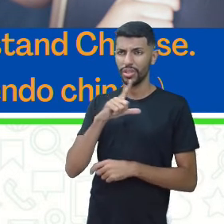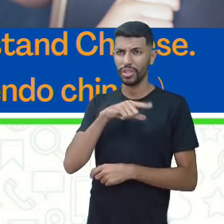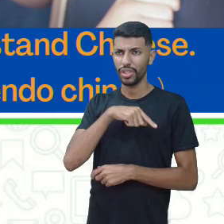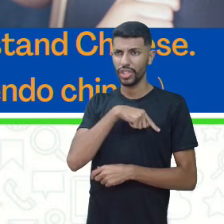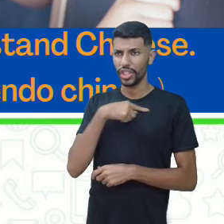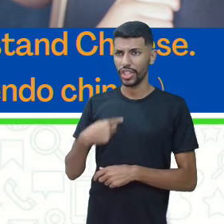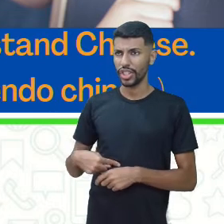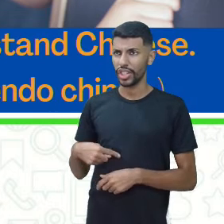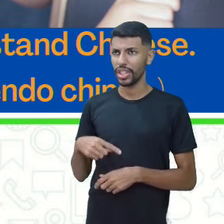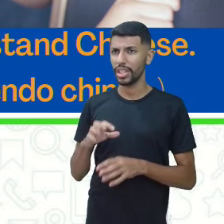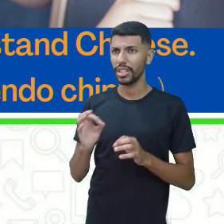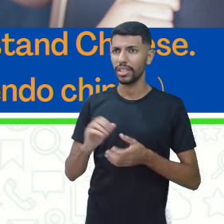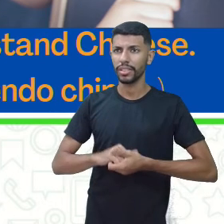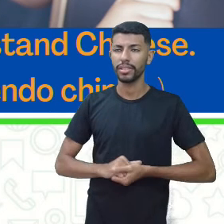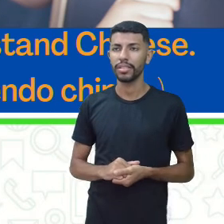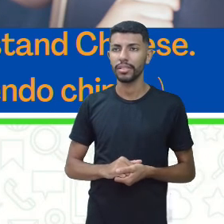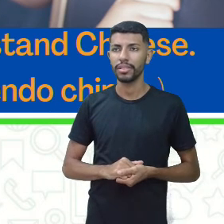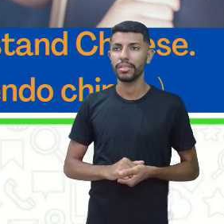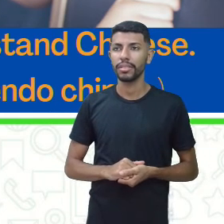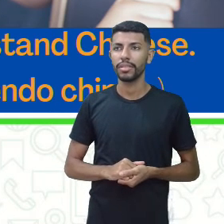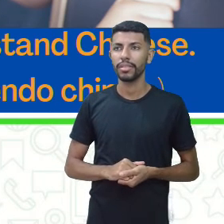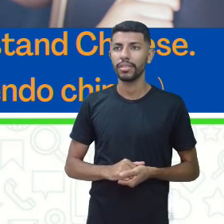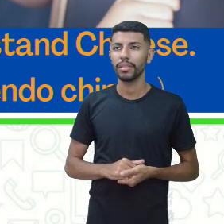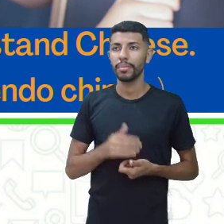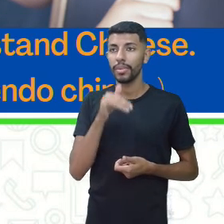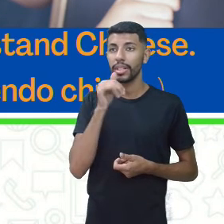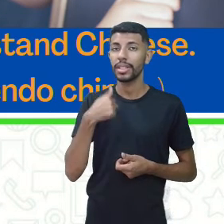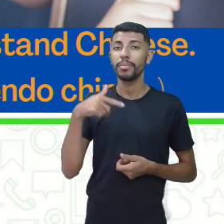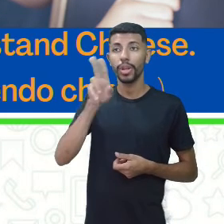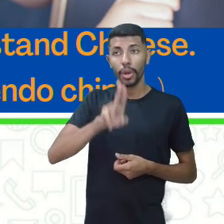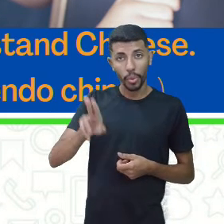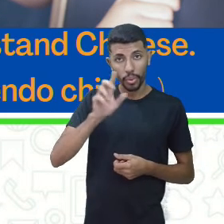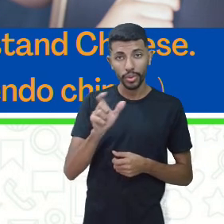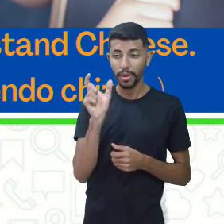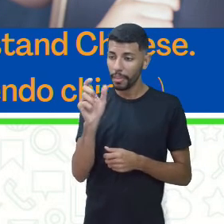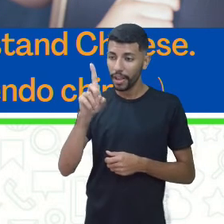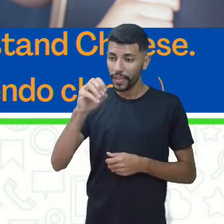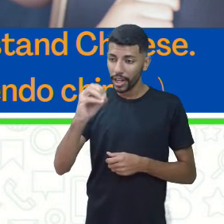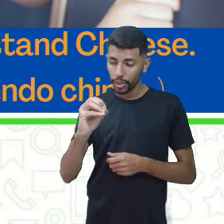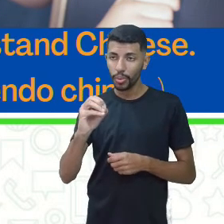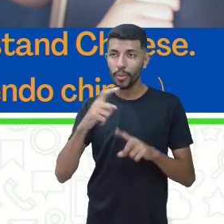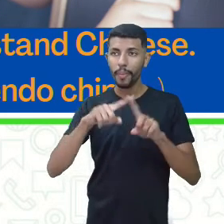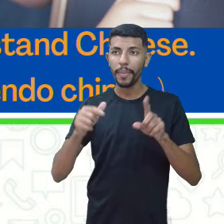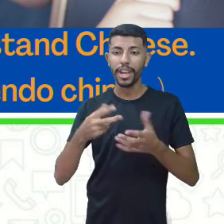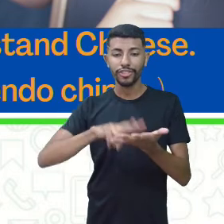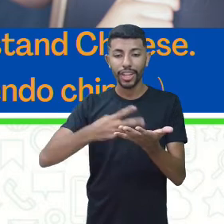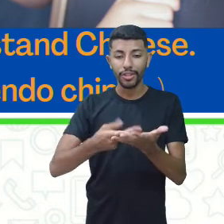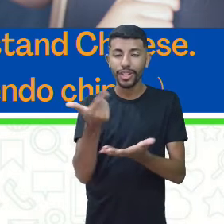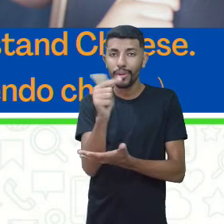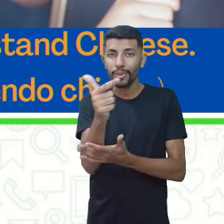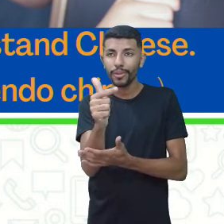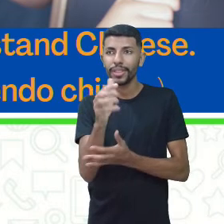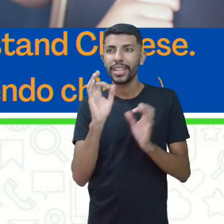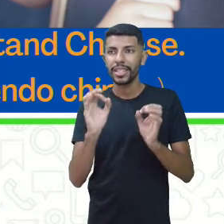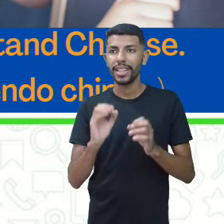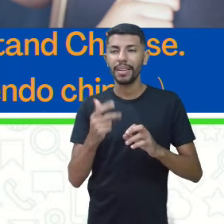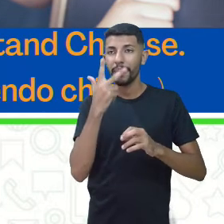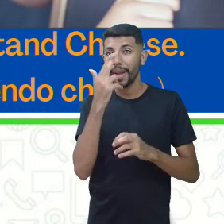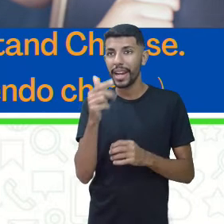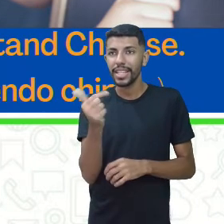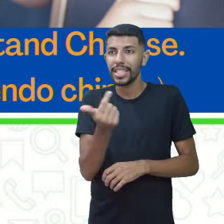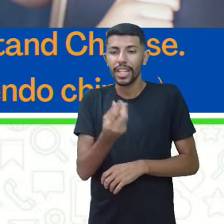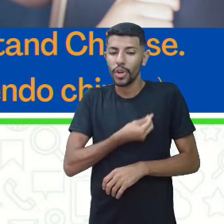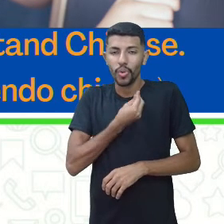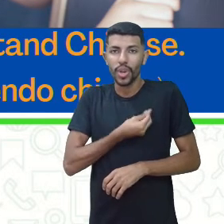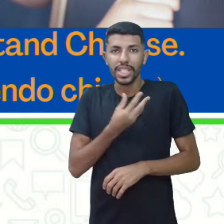mas ele não tem tradução aqui, ó. Eu não entendo o chinês. É como se ele não existisse. Ele só me mostra em que tempo